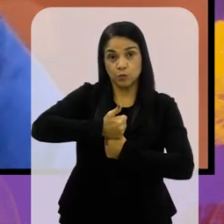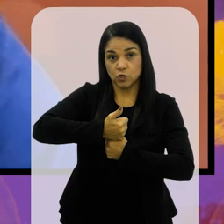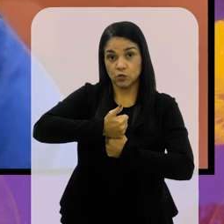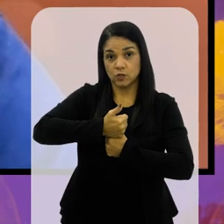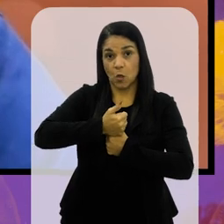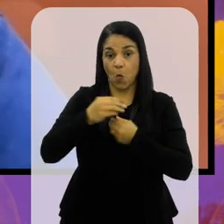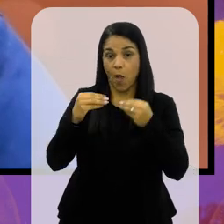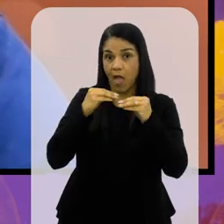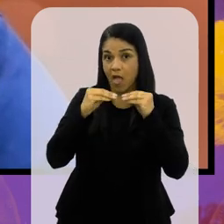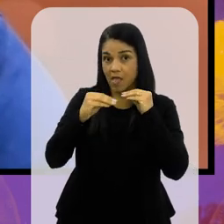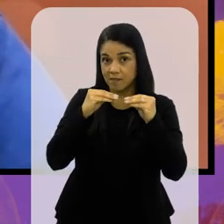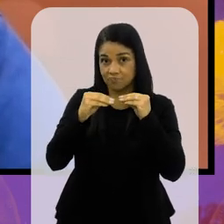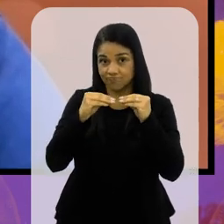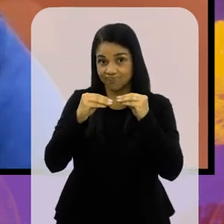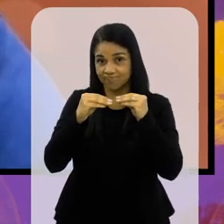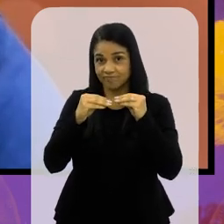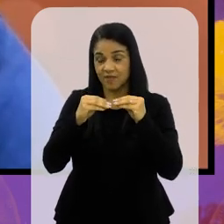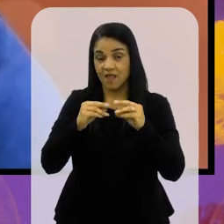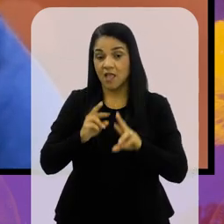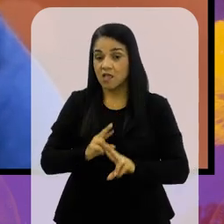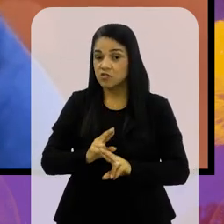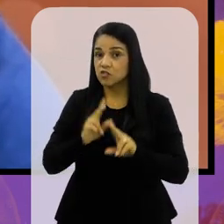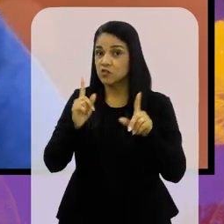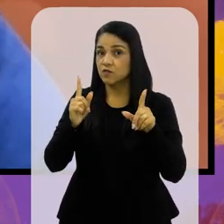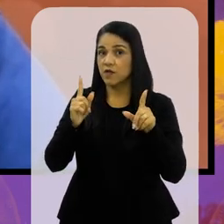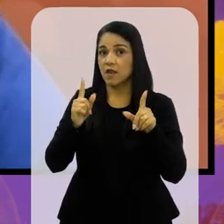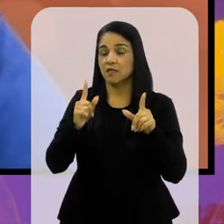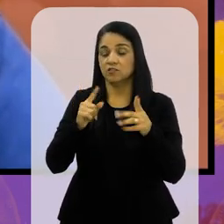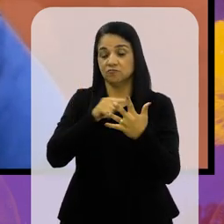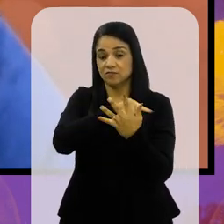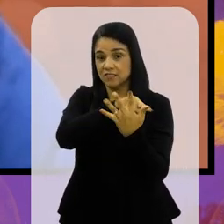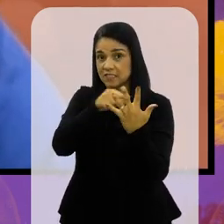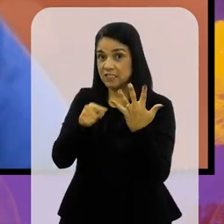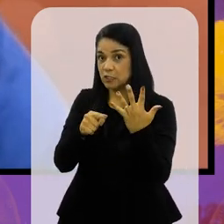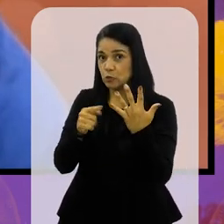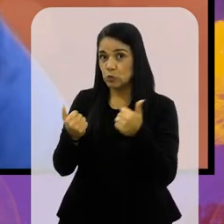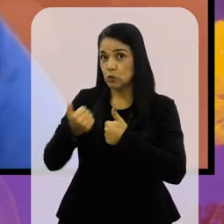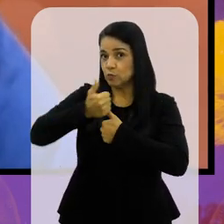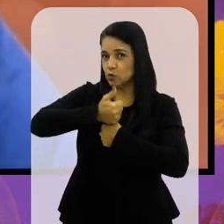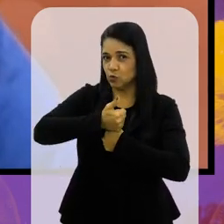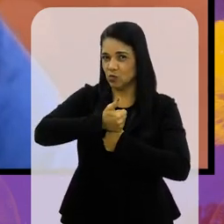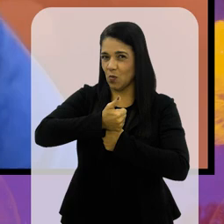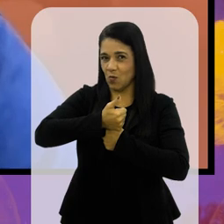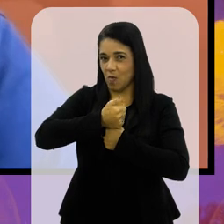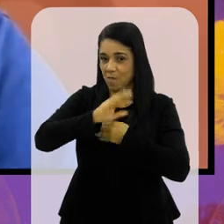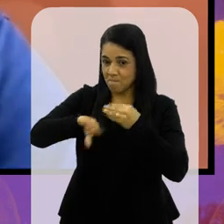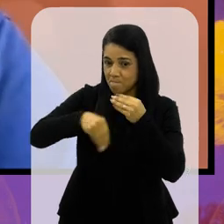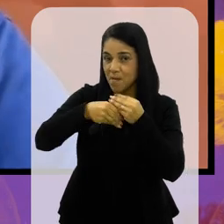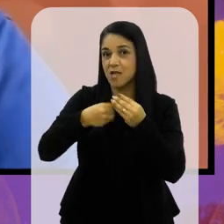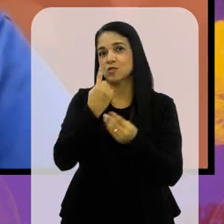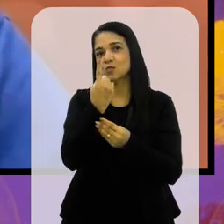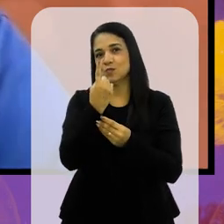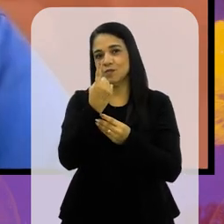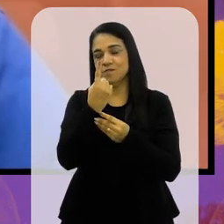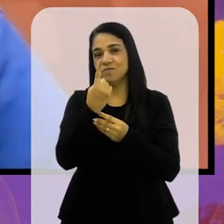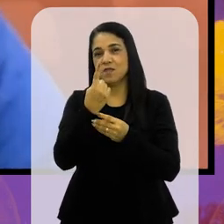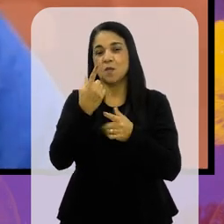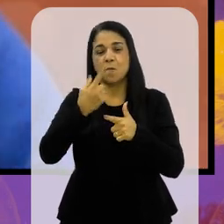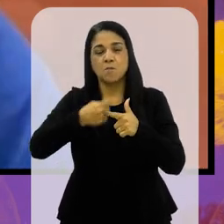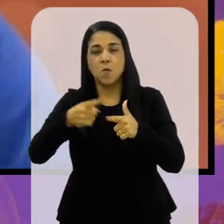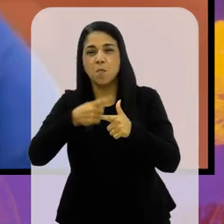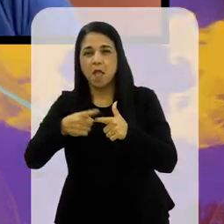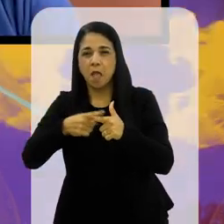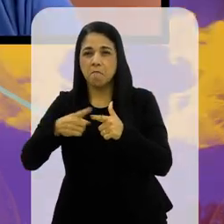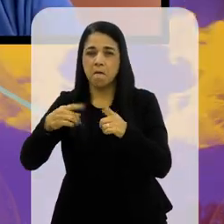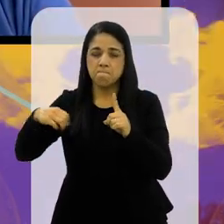extra, que não conta para a partida em caso de convulsão, ou seja, de problema.